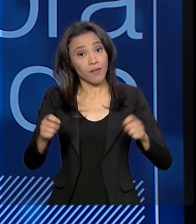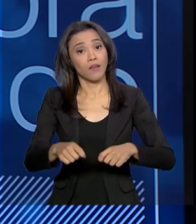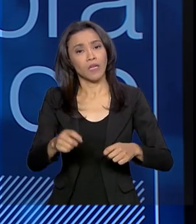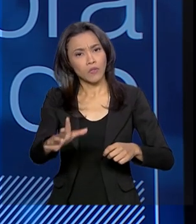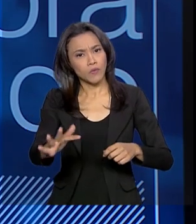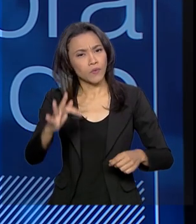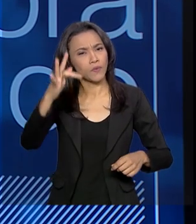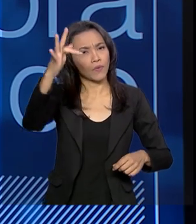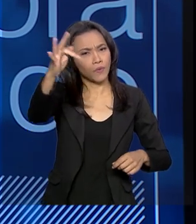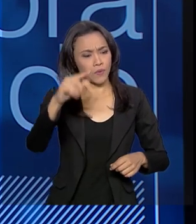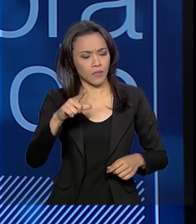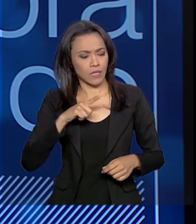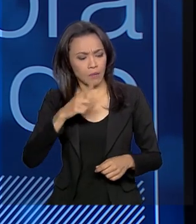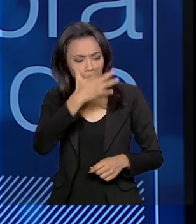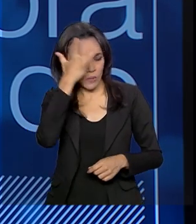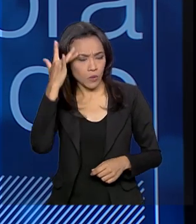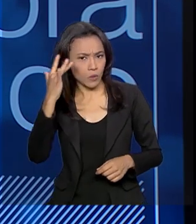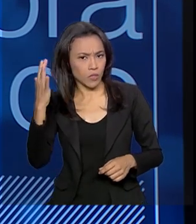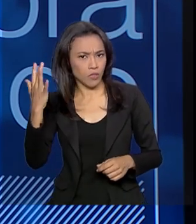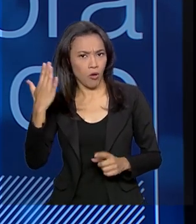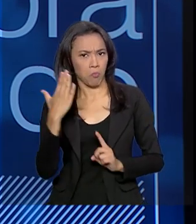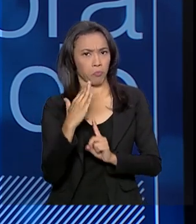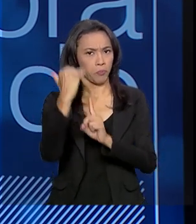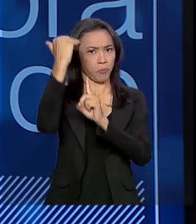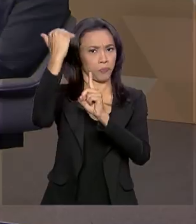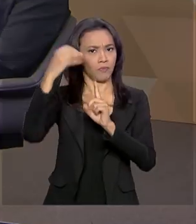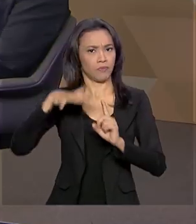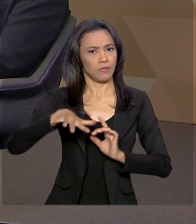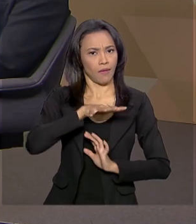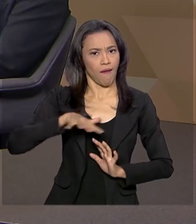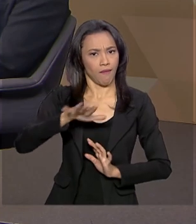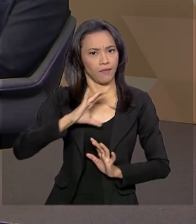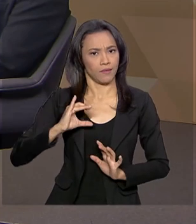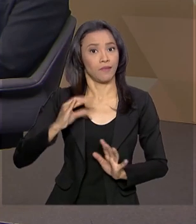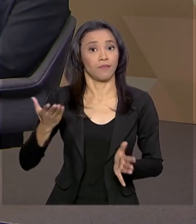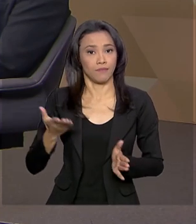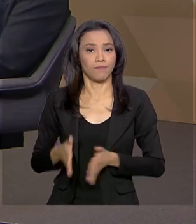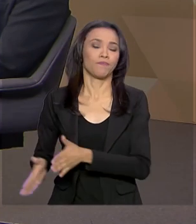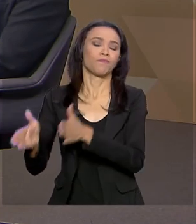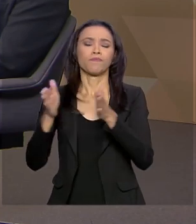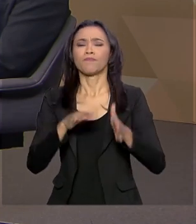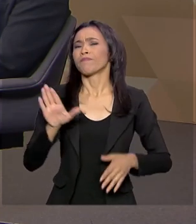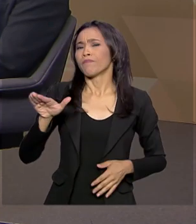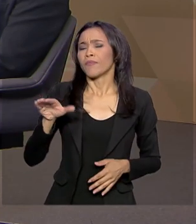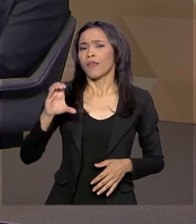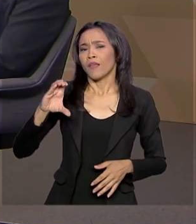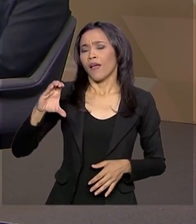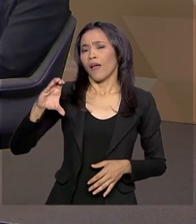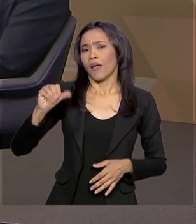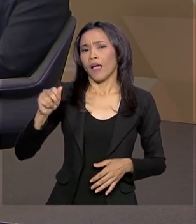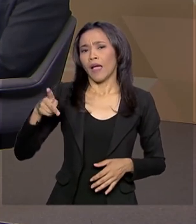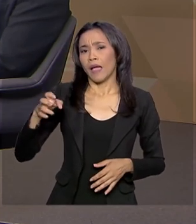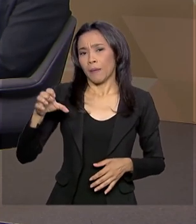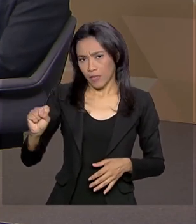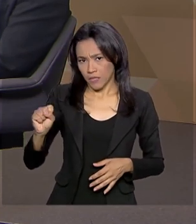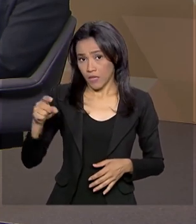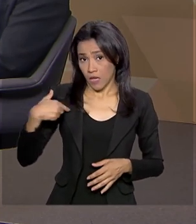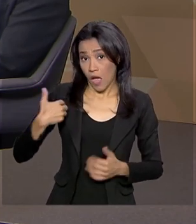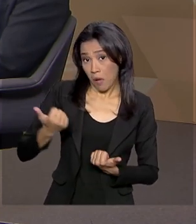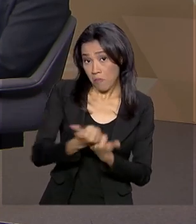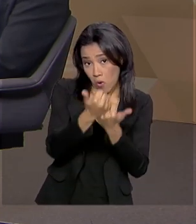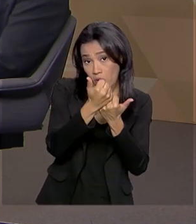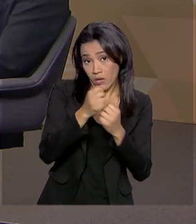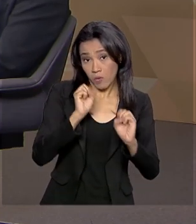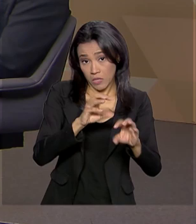termos pessoas em destaque na área. Perfeito. A CAPES também, ela apoia projetos de educação inclusiva?